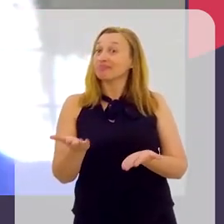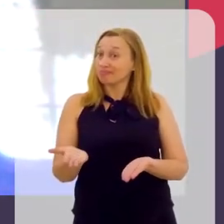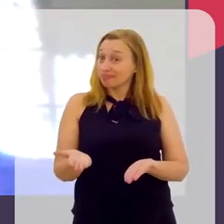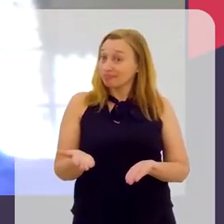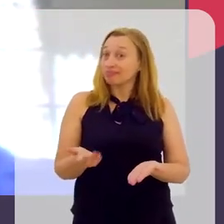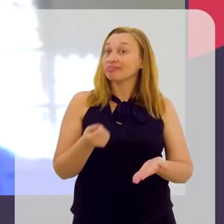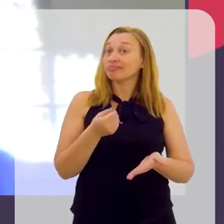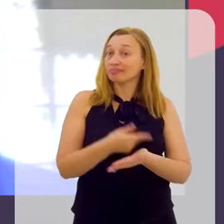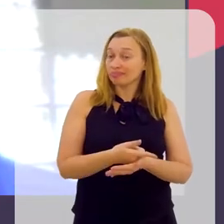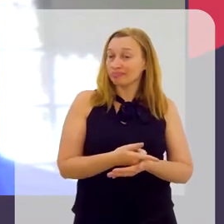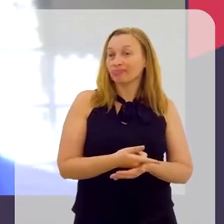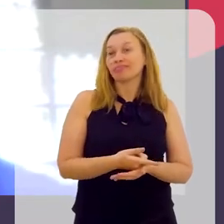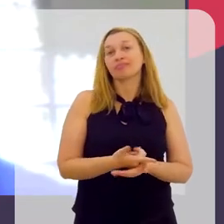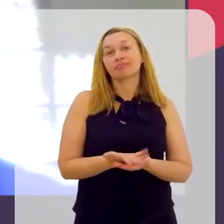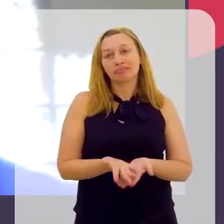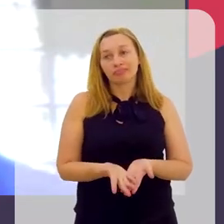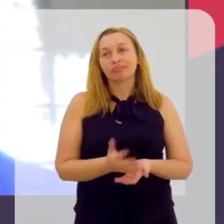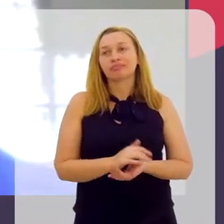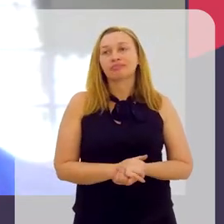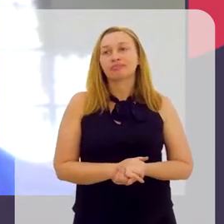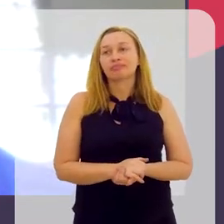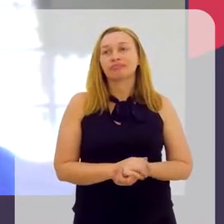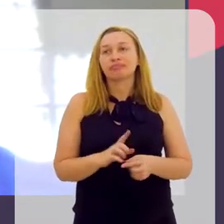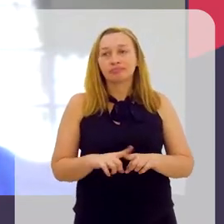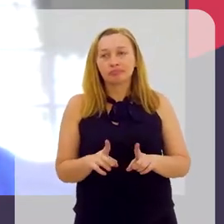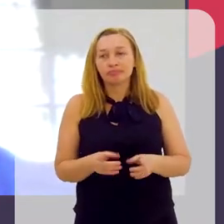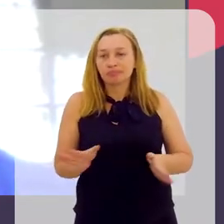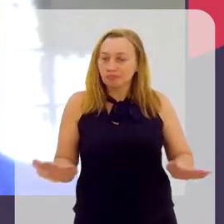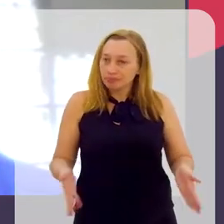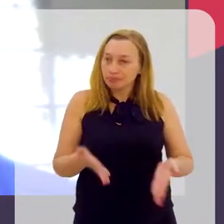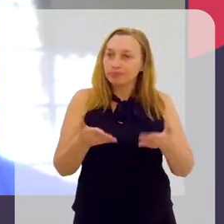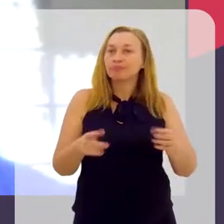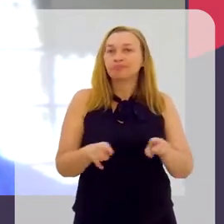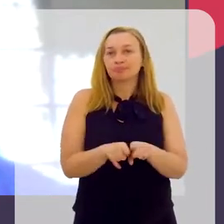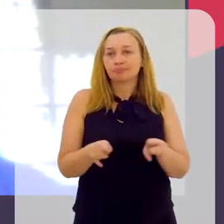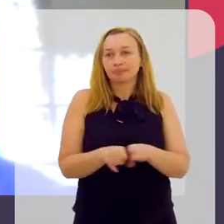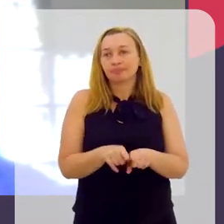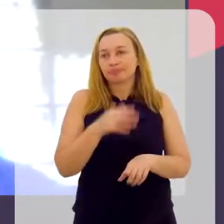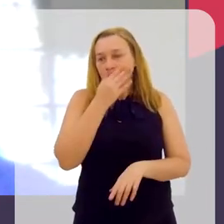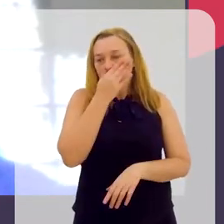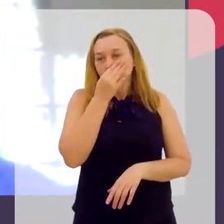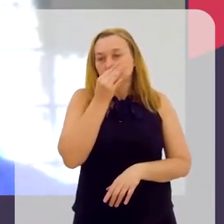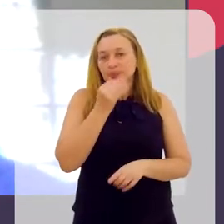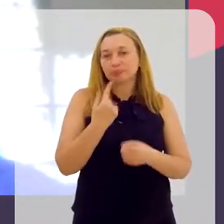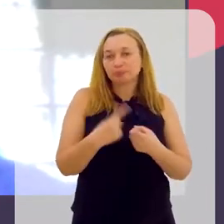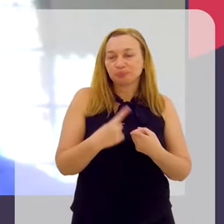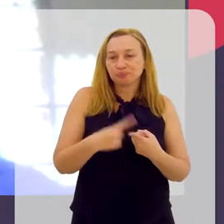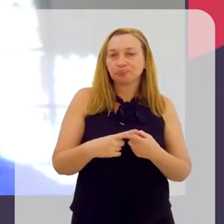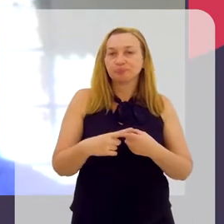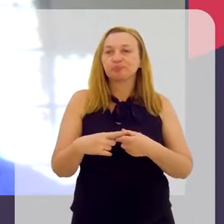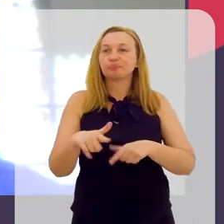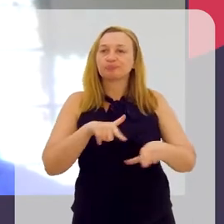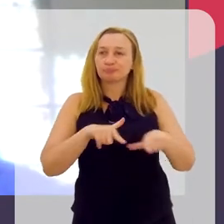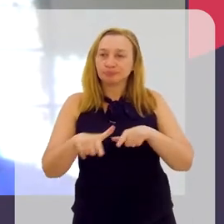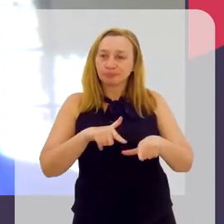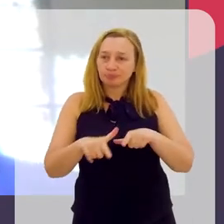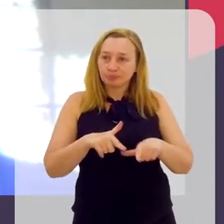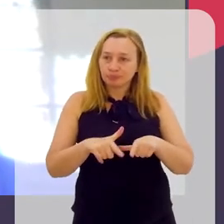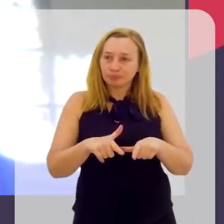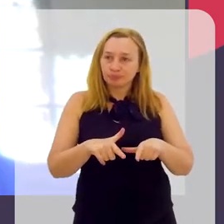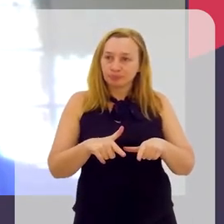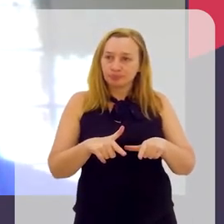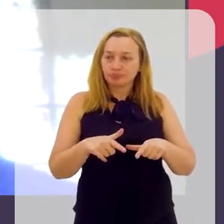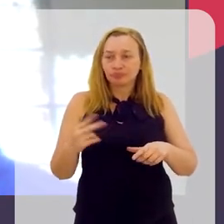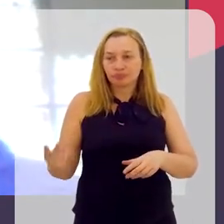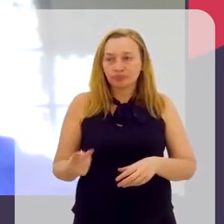o pagamento da Bolsa, mas é um estímulo também, porque eles trabalham e